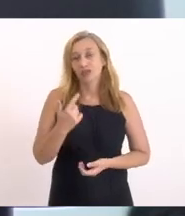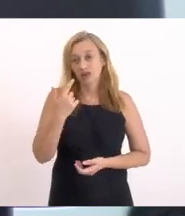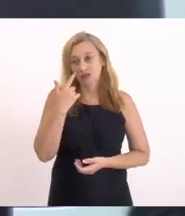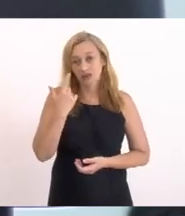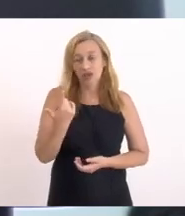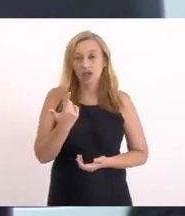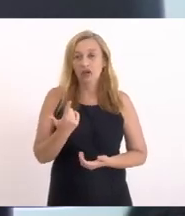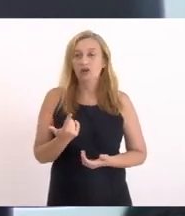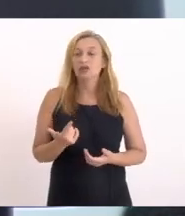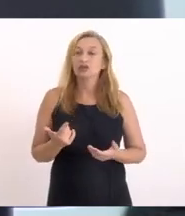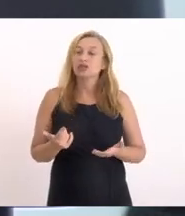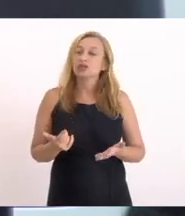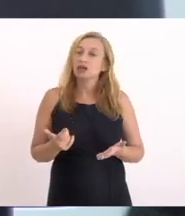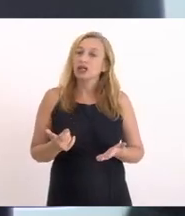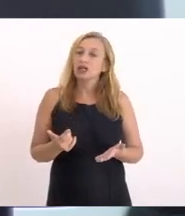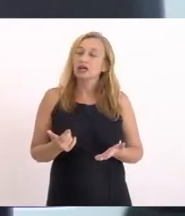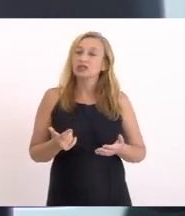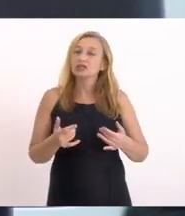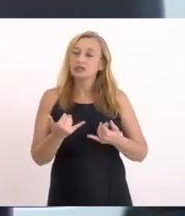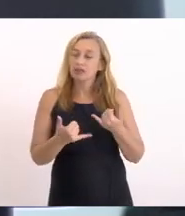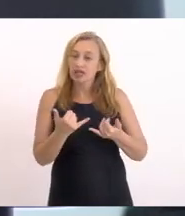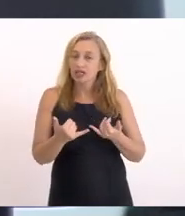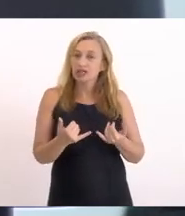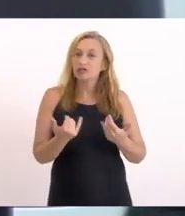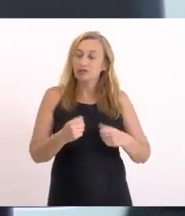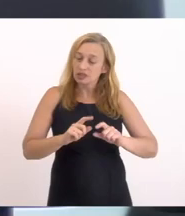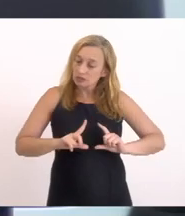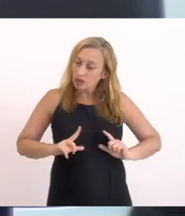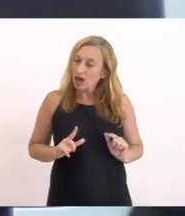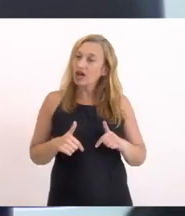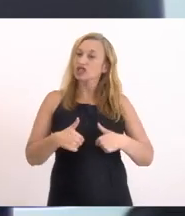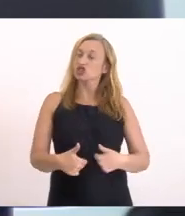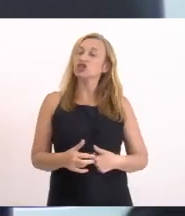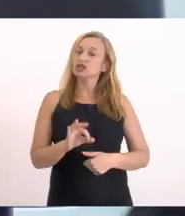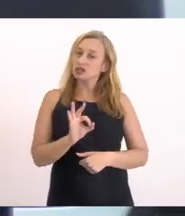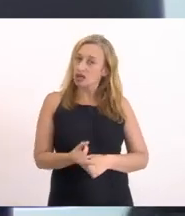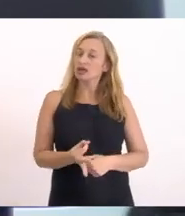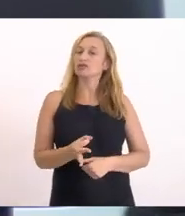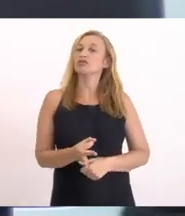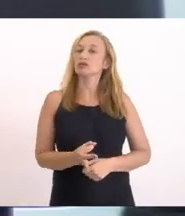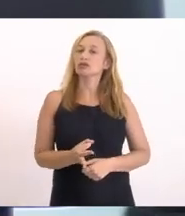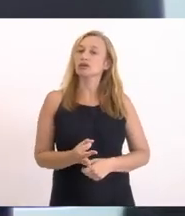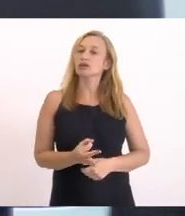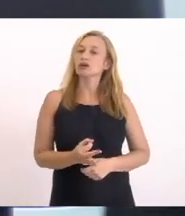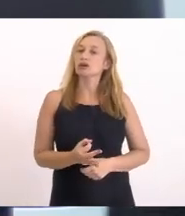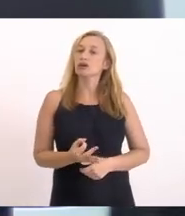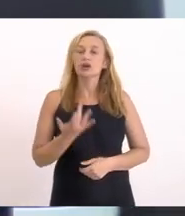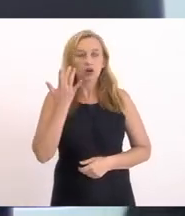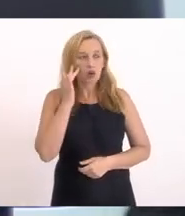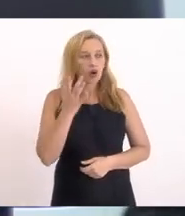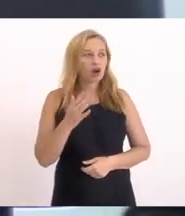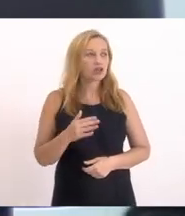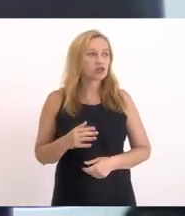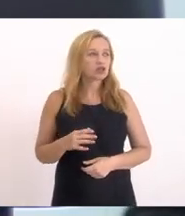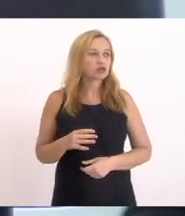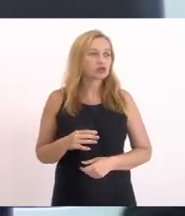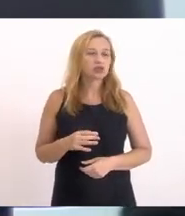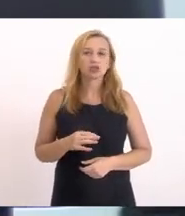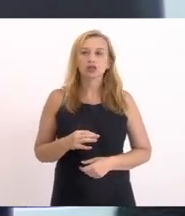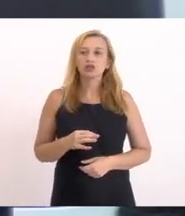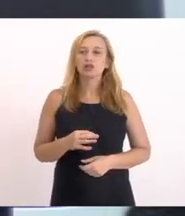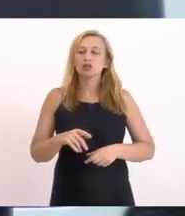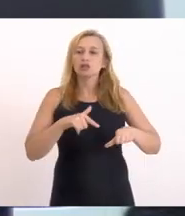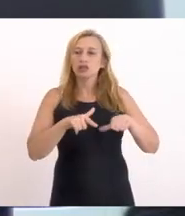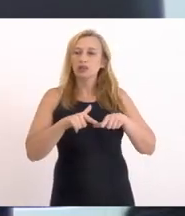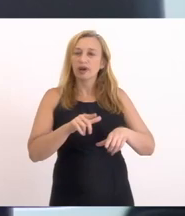jogo De empurra Empurra Se não nos mobilizarmos Da forma correta Eu acho que Parte do princípio É o